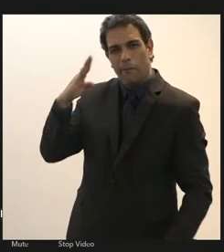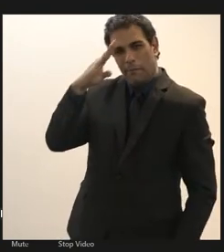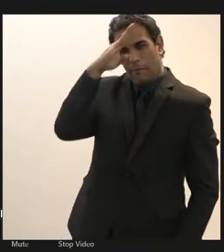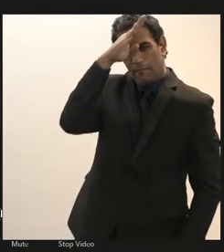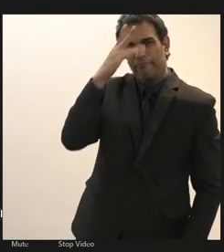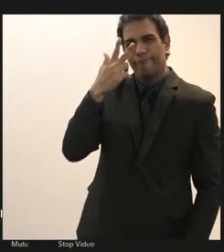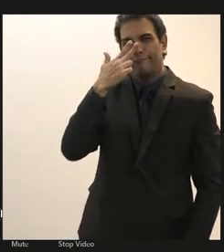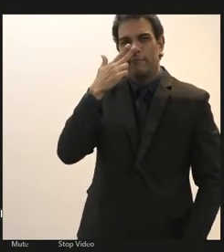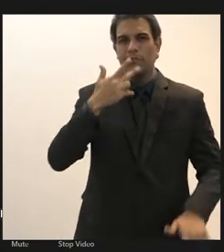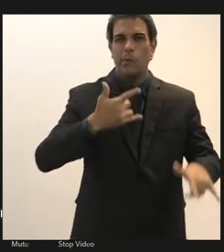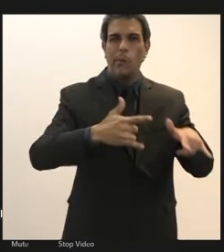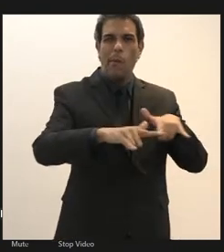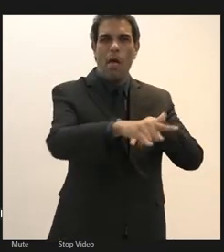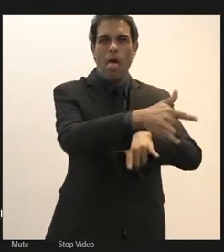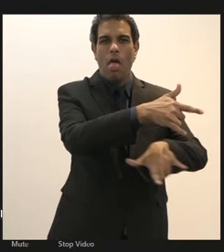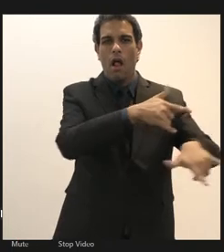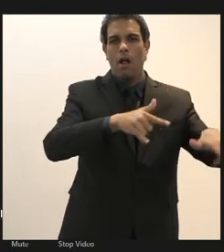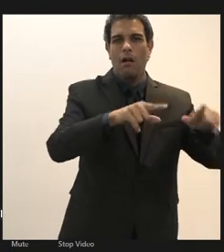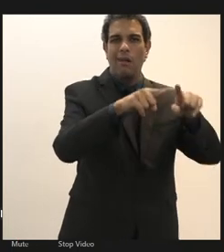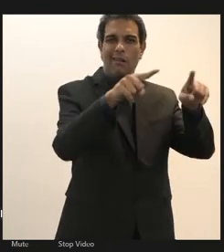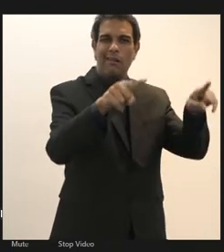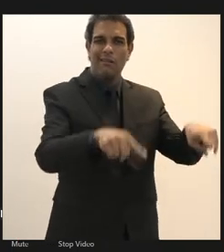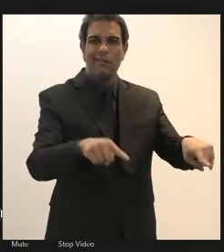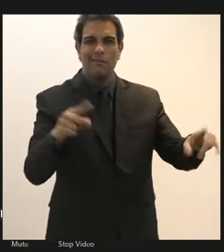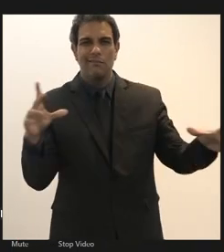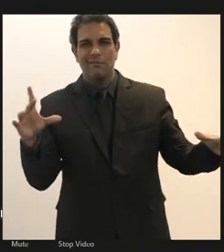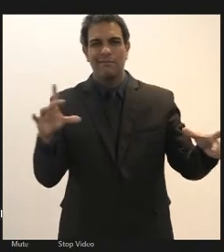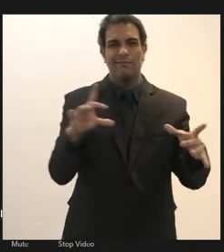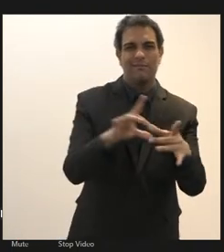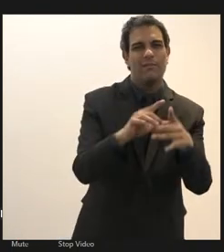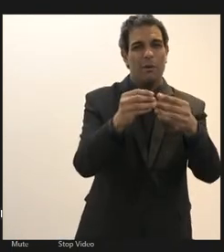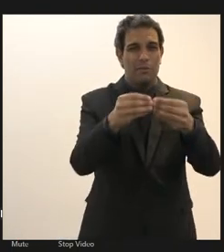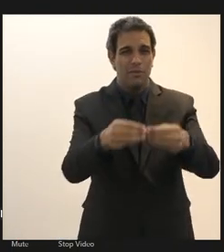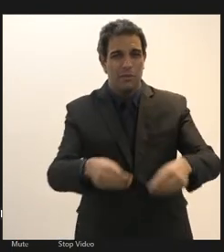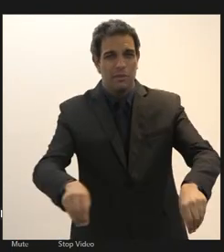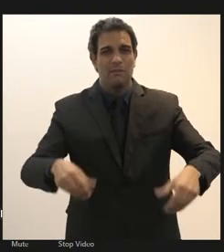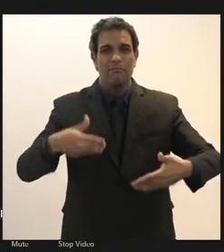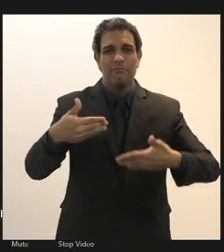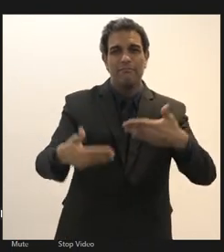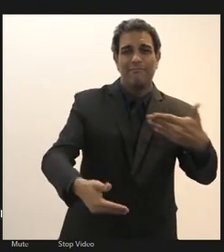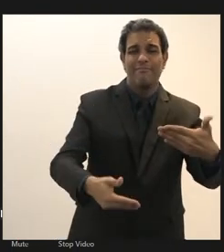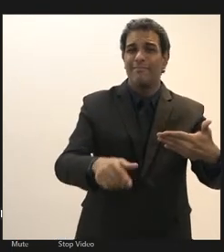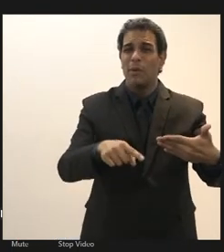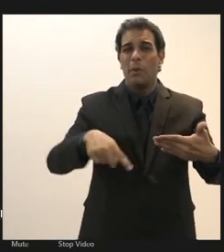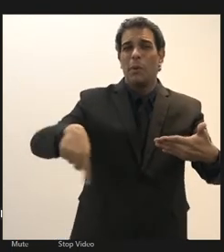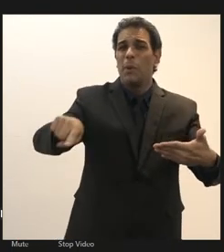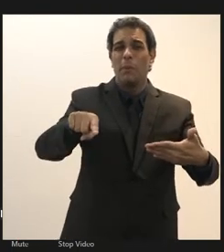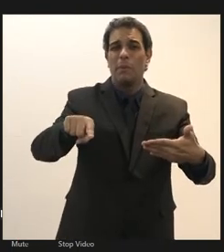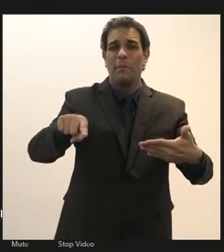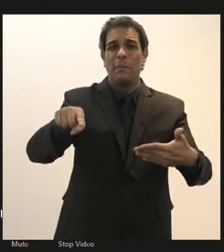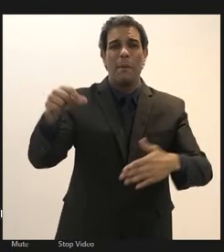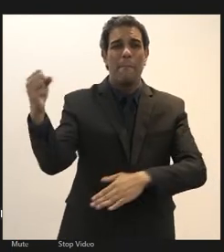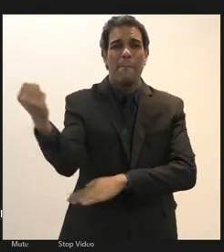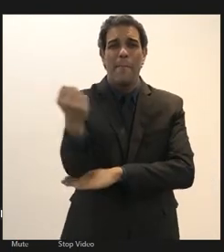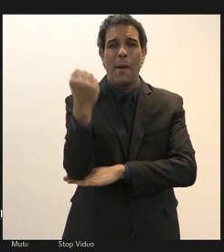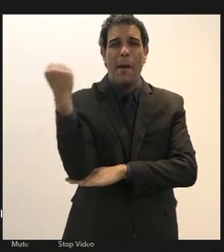um governo destruidor um governo é a pior coisa que a gente vê nos últimos